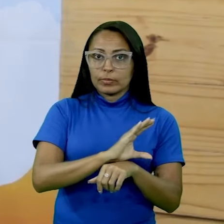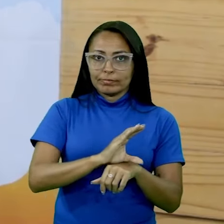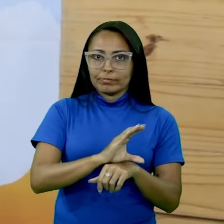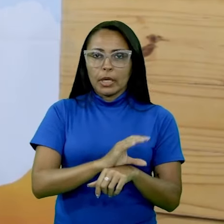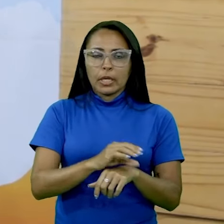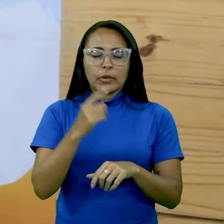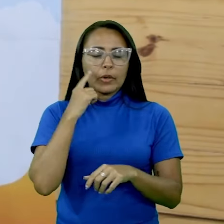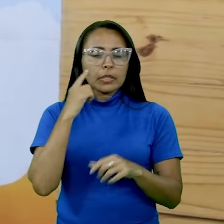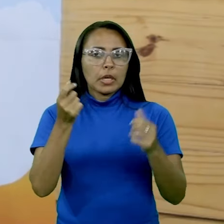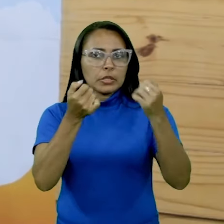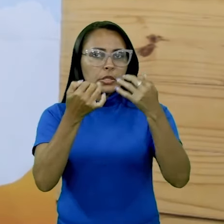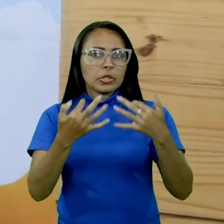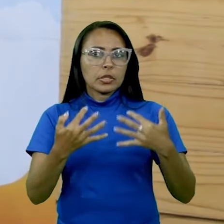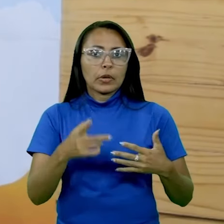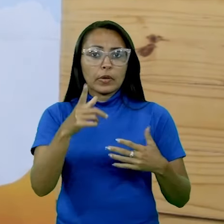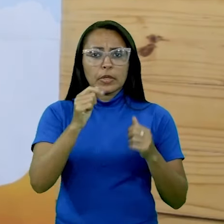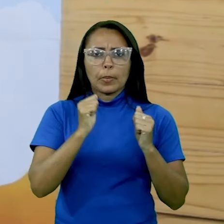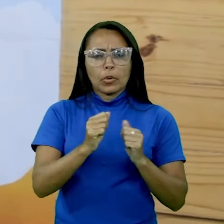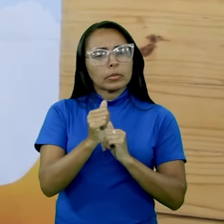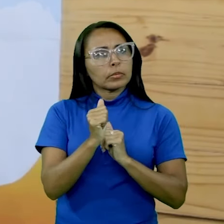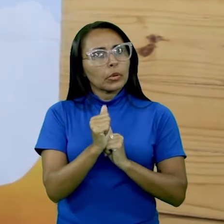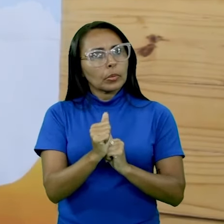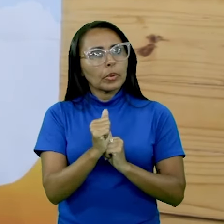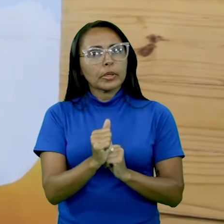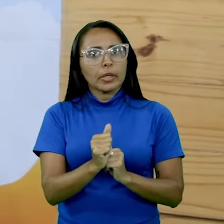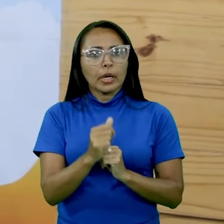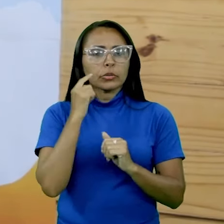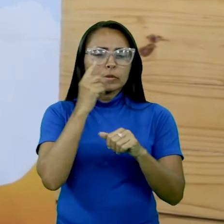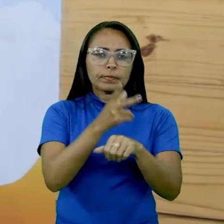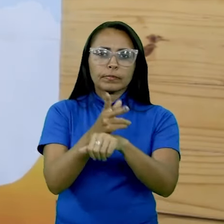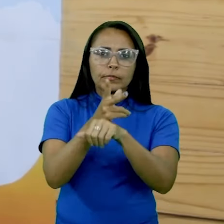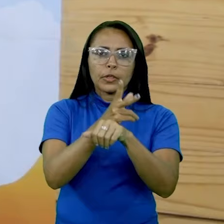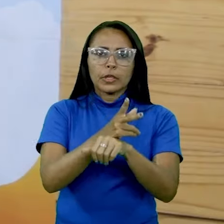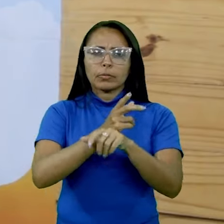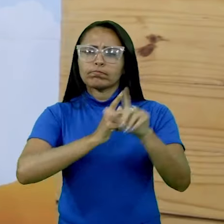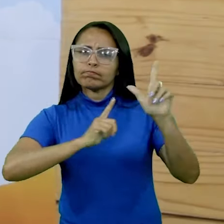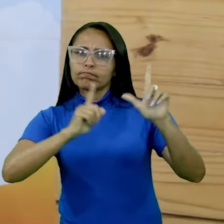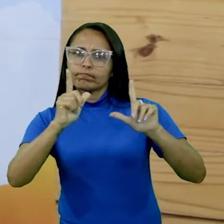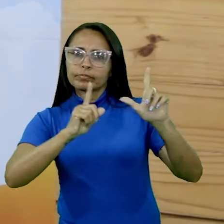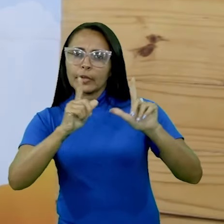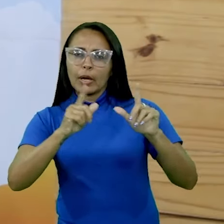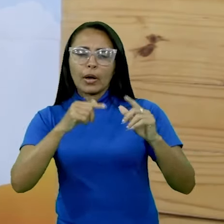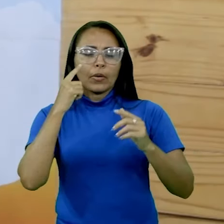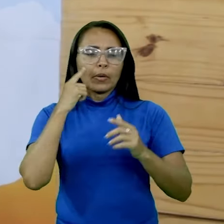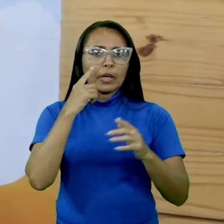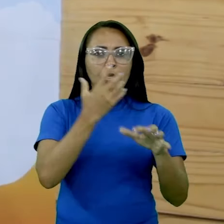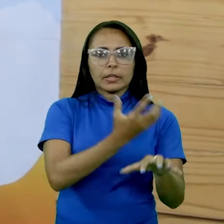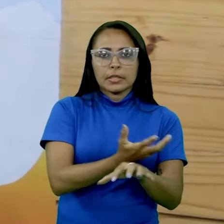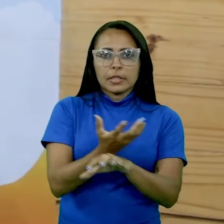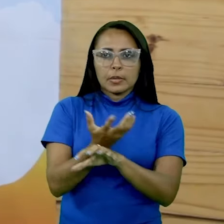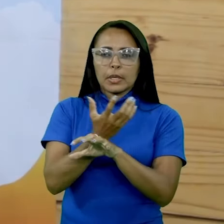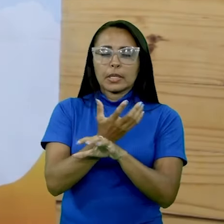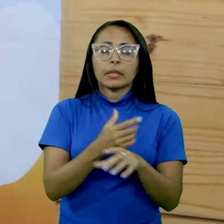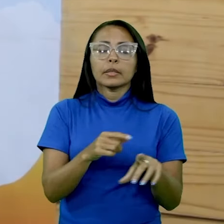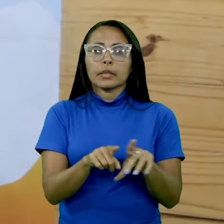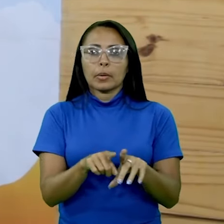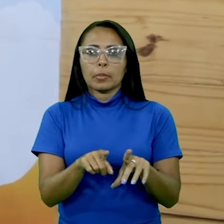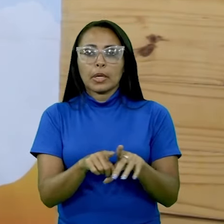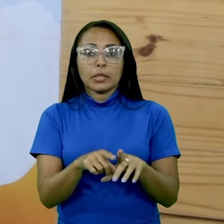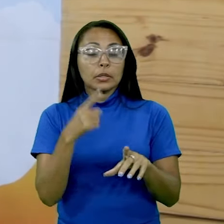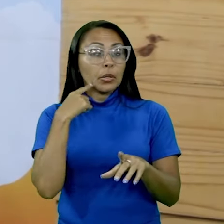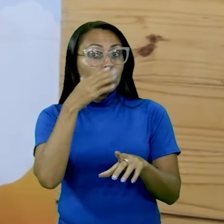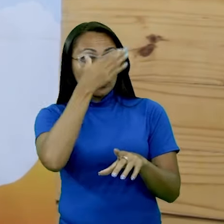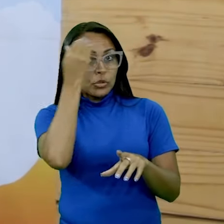a inscrição para que vocês possam acompanhar as nossas videoaulas, os conteúdos da disciplina, mas também não se